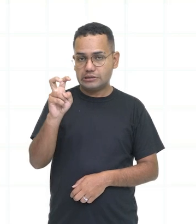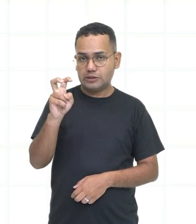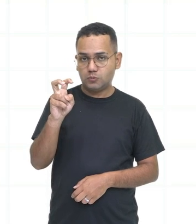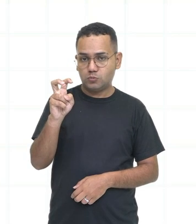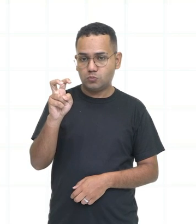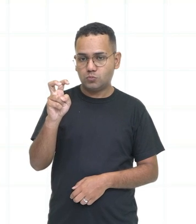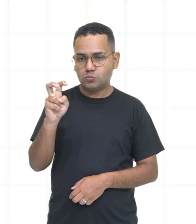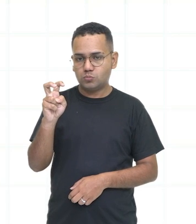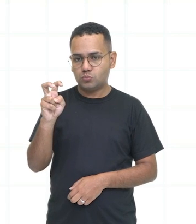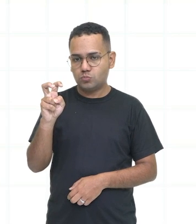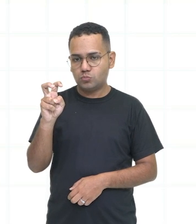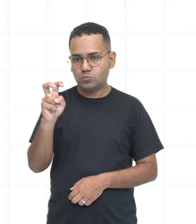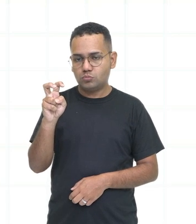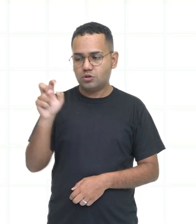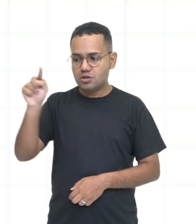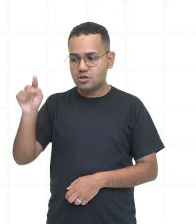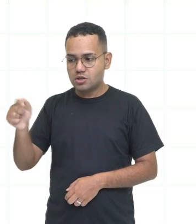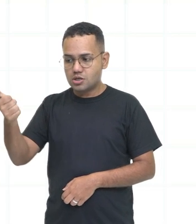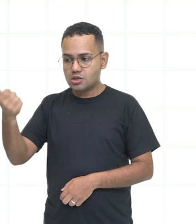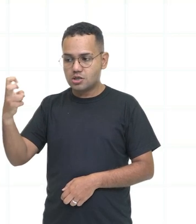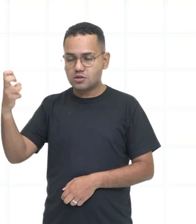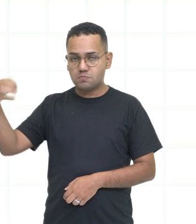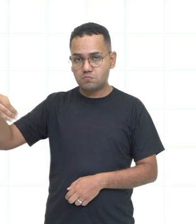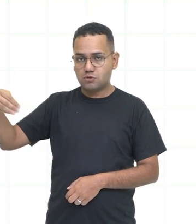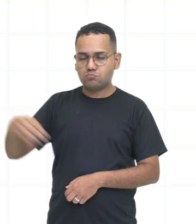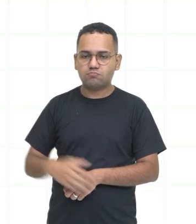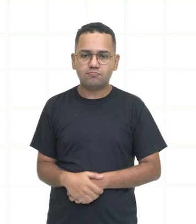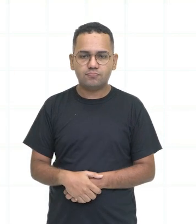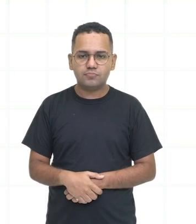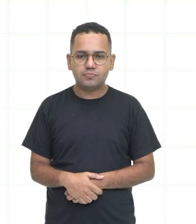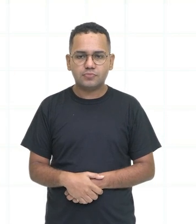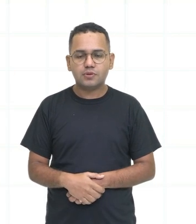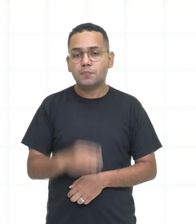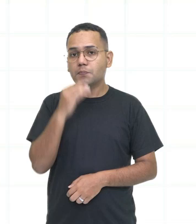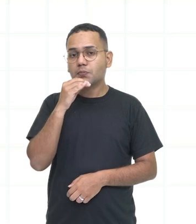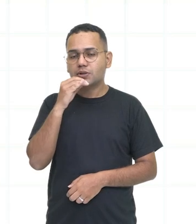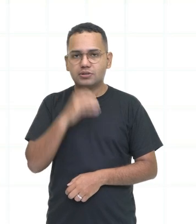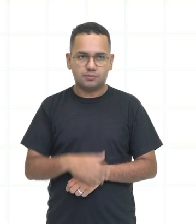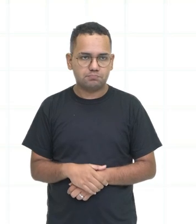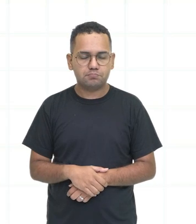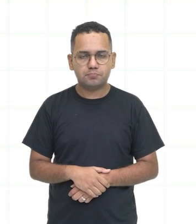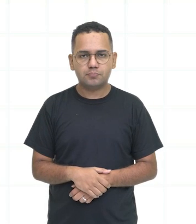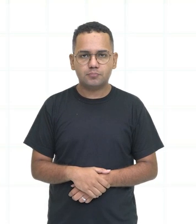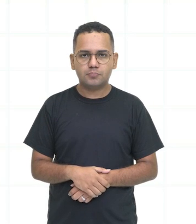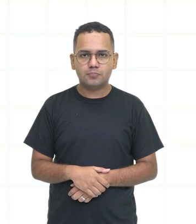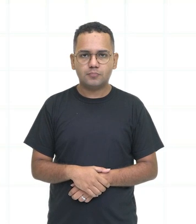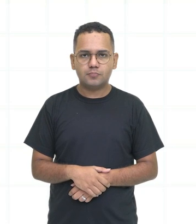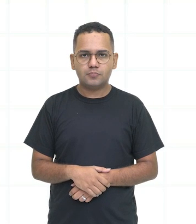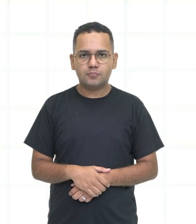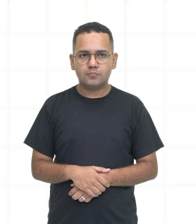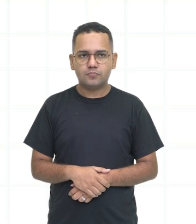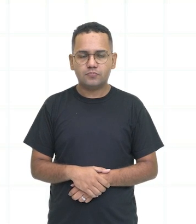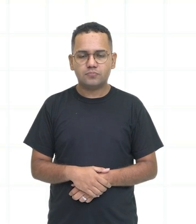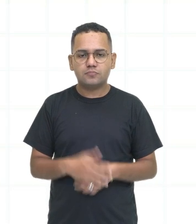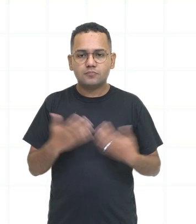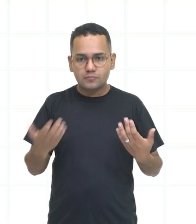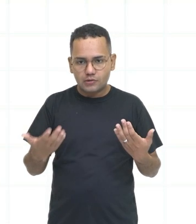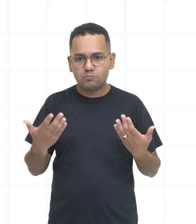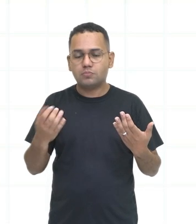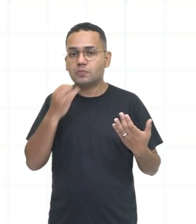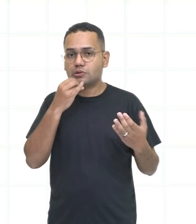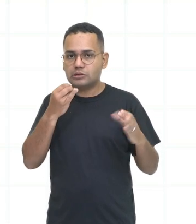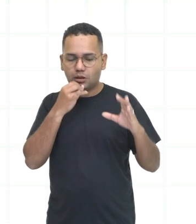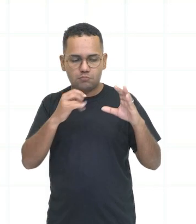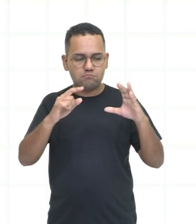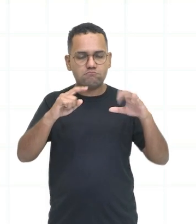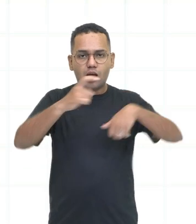e 15 minutos. Se a gente dividir os 60 minutos em 4, cada quarto de hora vai